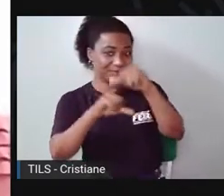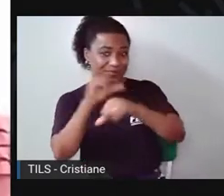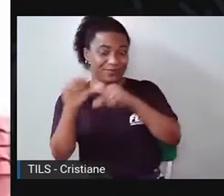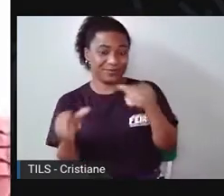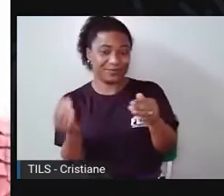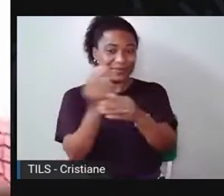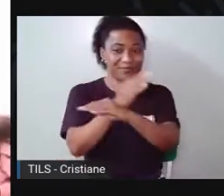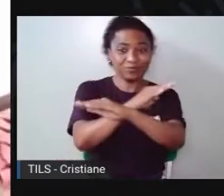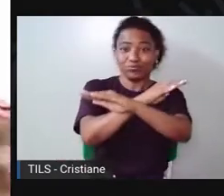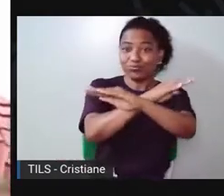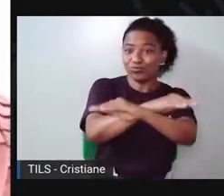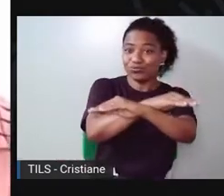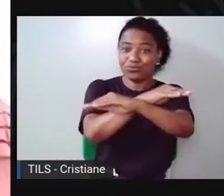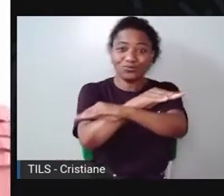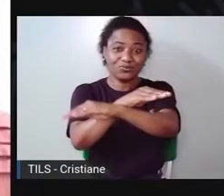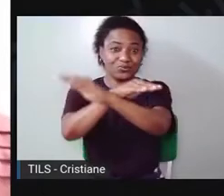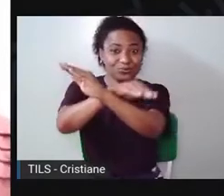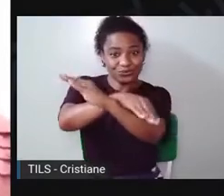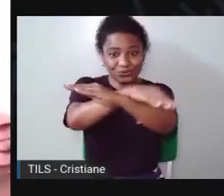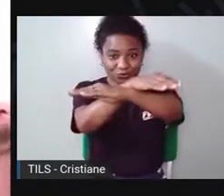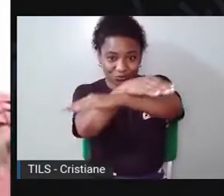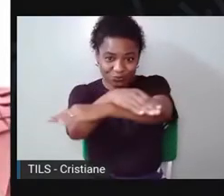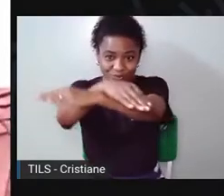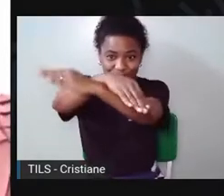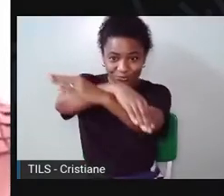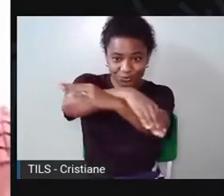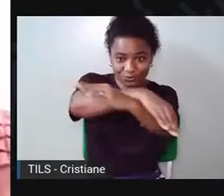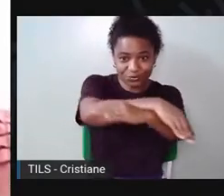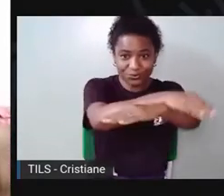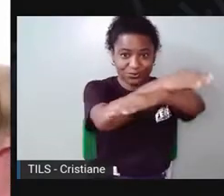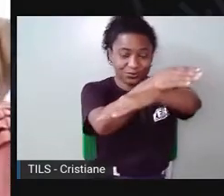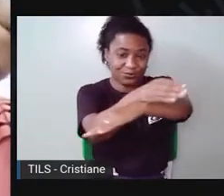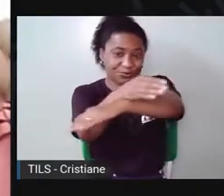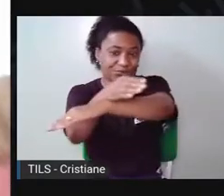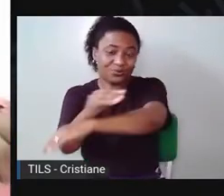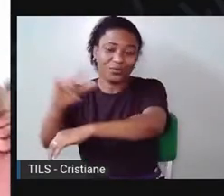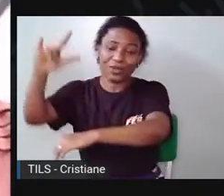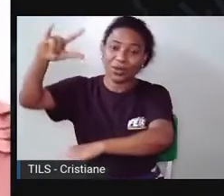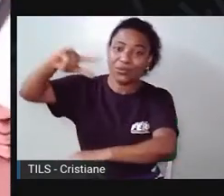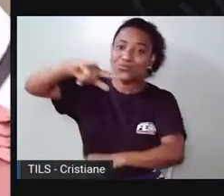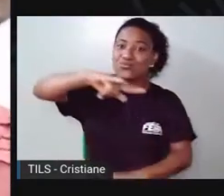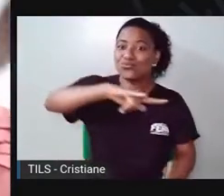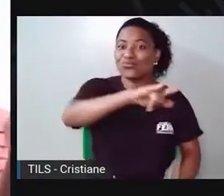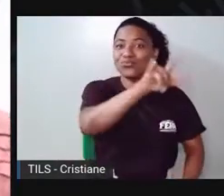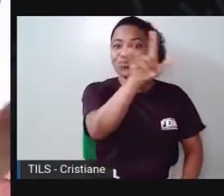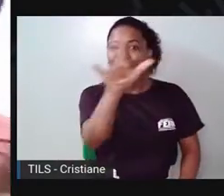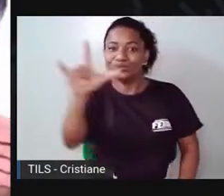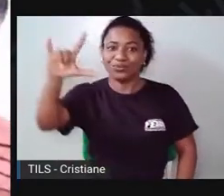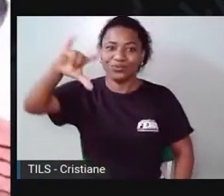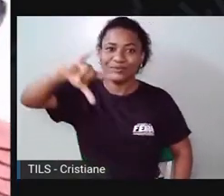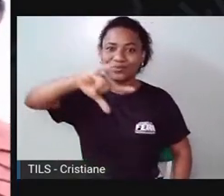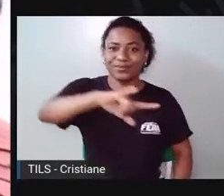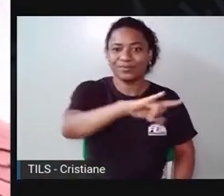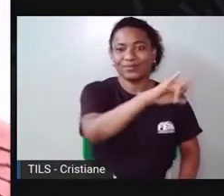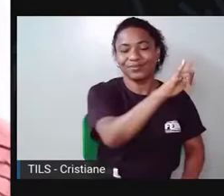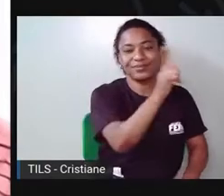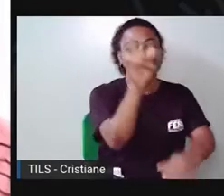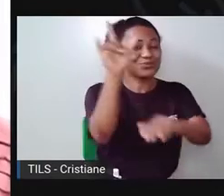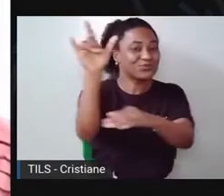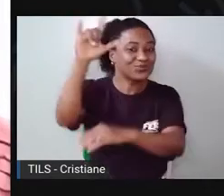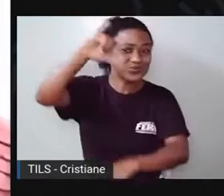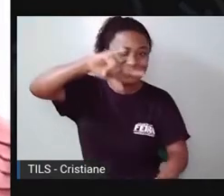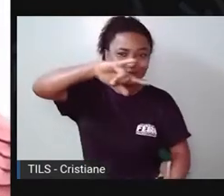avião Viajo com essa canção Canção, canção, canção